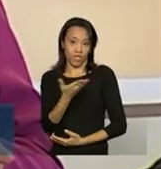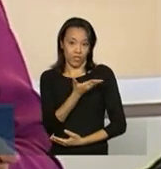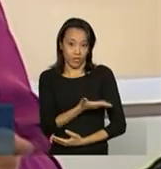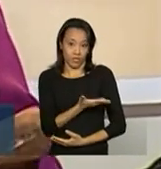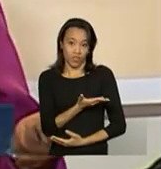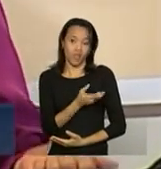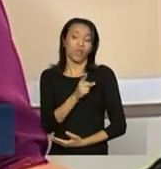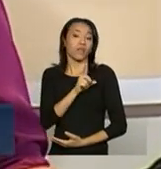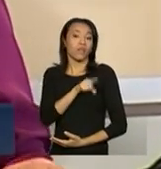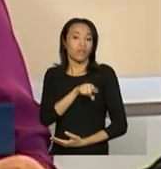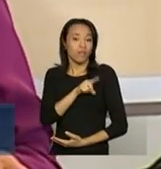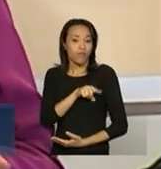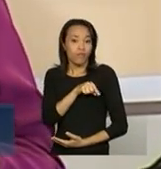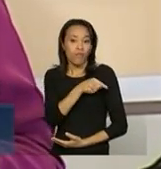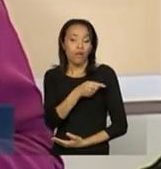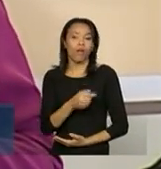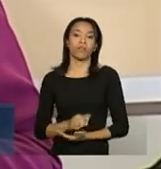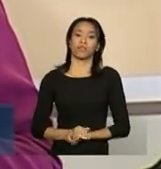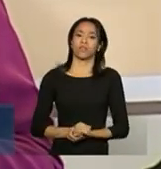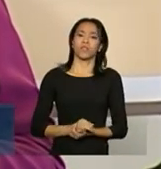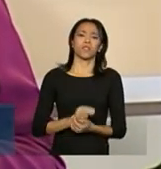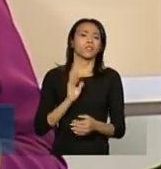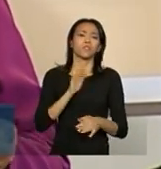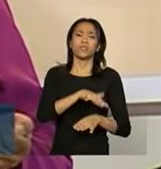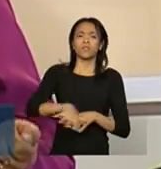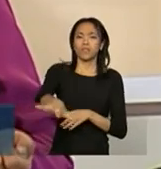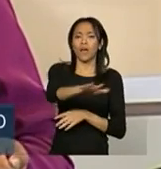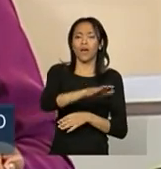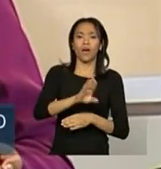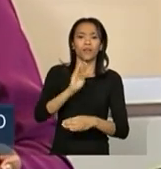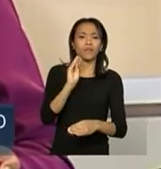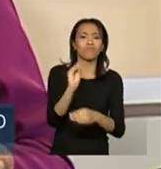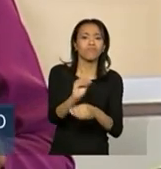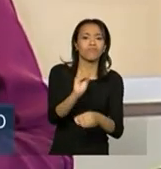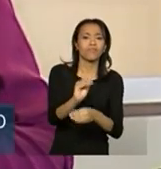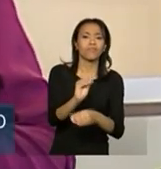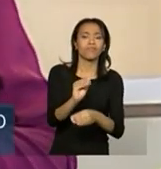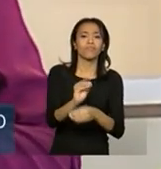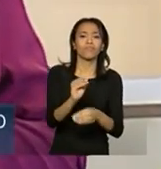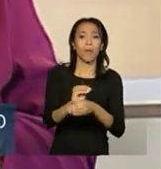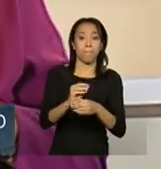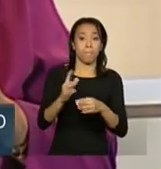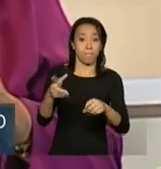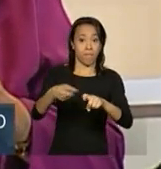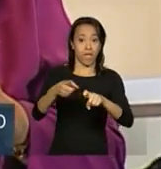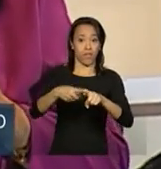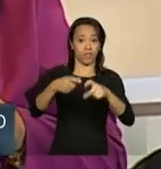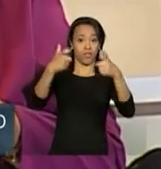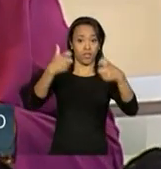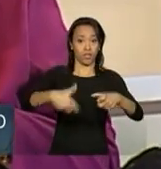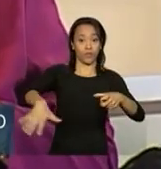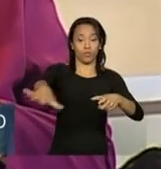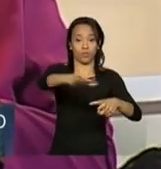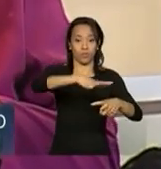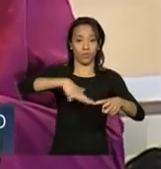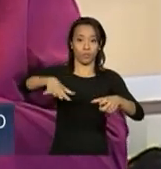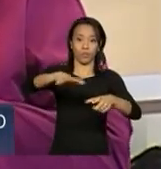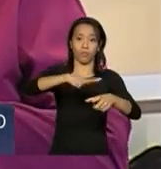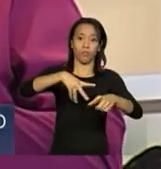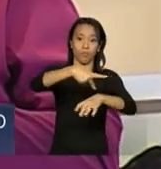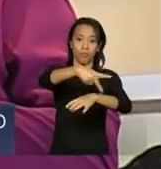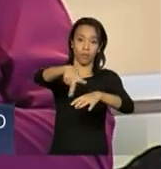que atendido até agora a assistência médica em nosso país, e que vai ser a doutora que, de maneira,